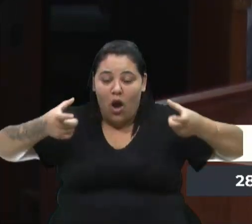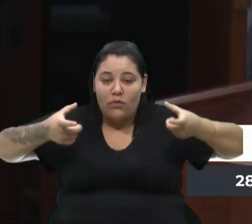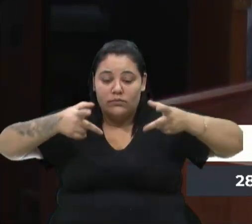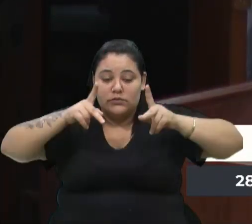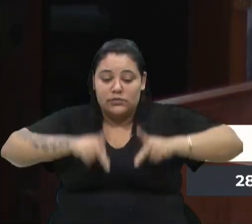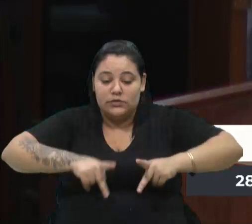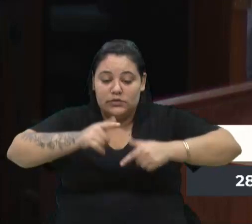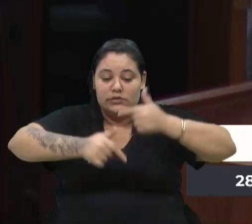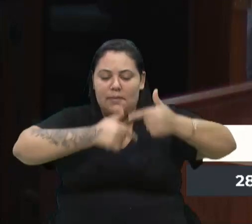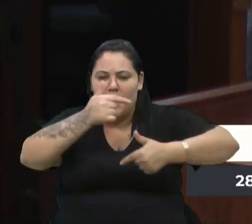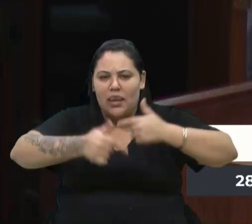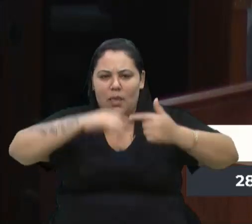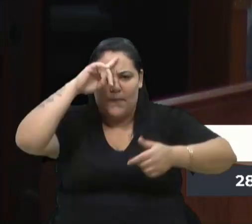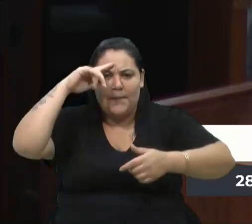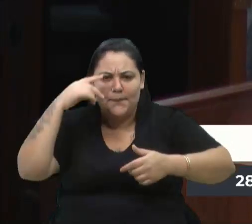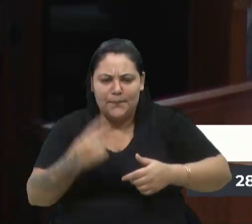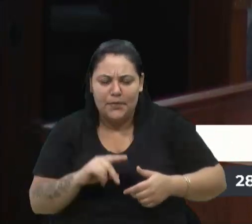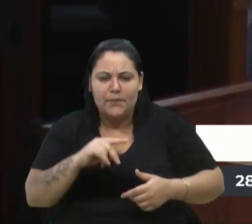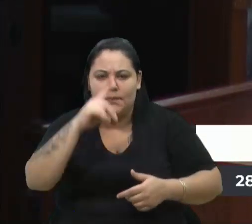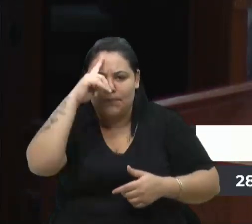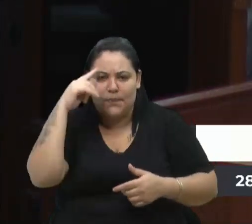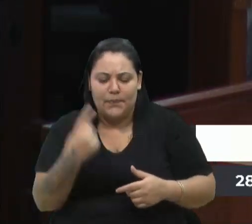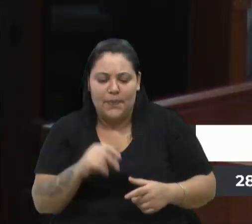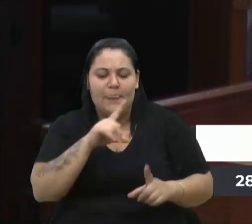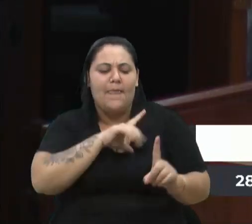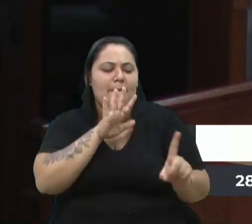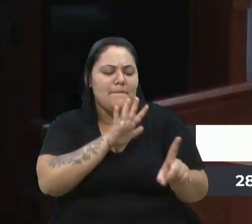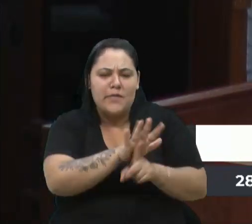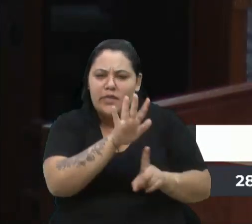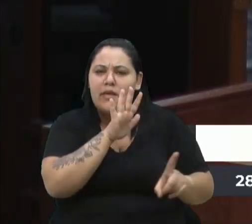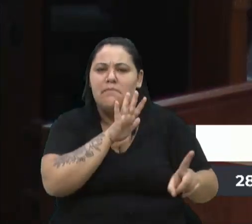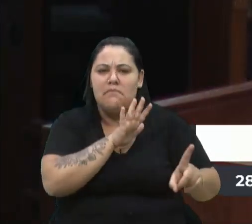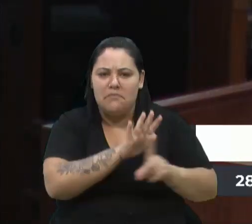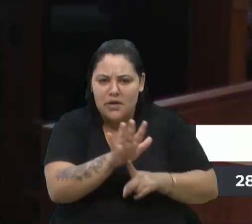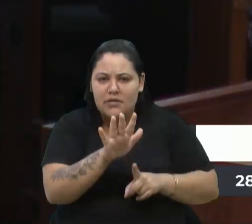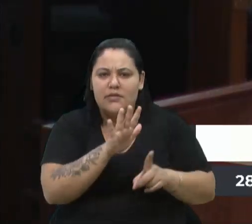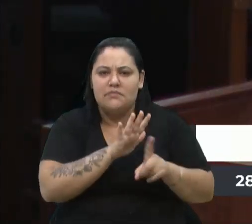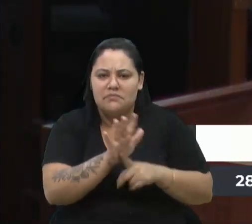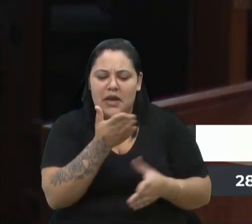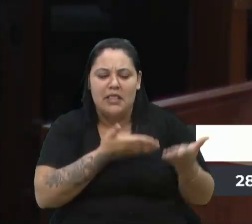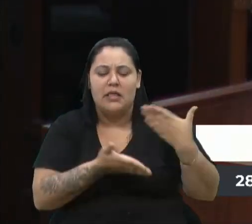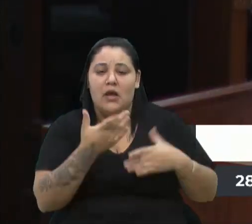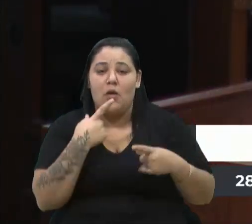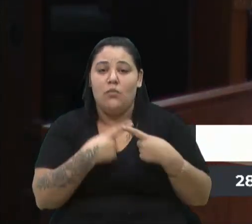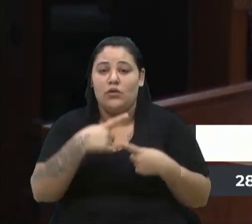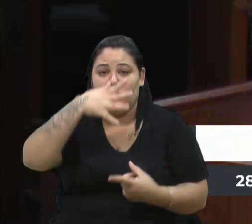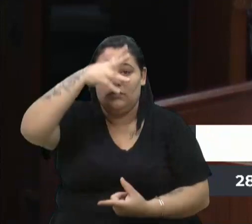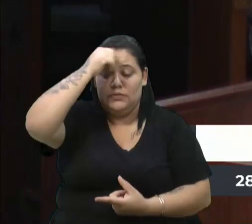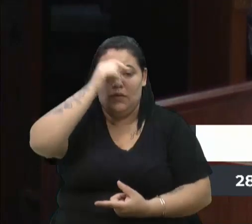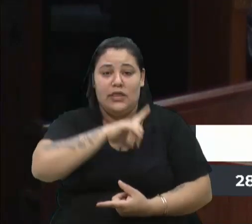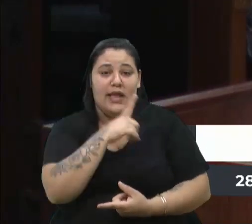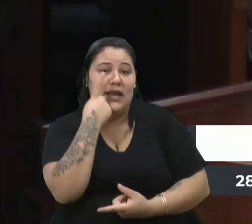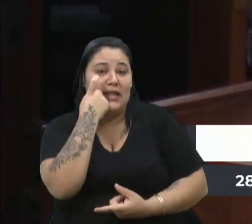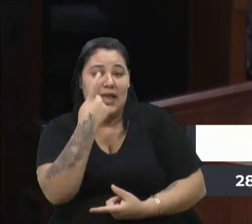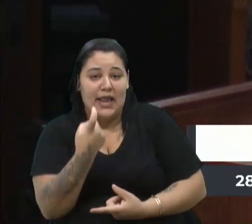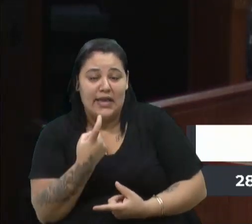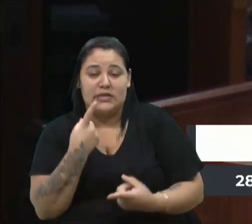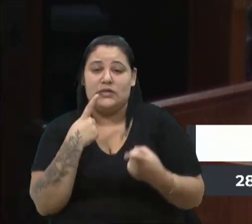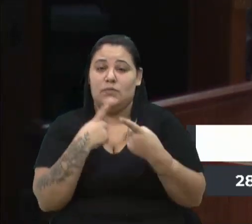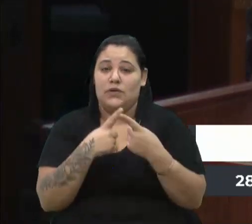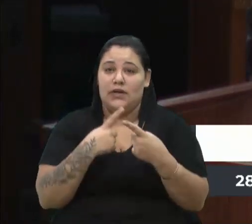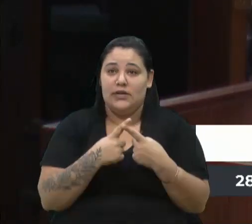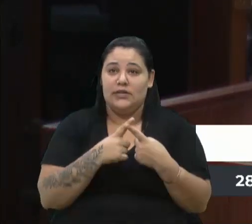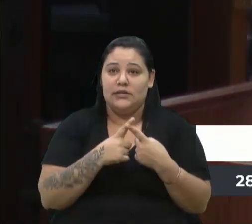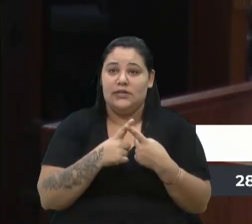assim trabalhando a todo vapor uma demanda incrível porque os municípios estão se interessando por essa parte pela questão